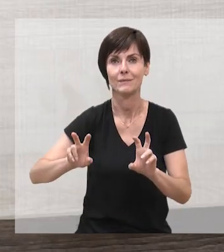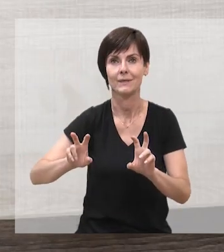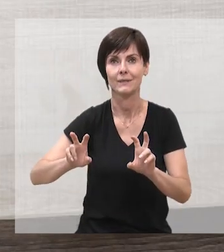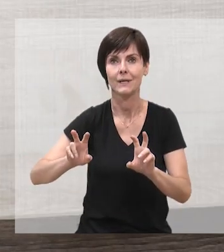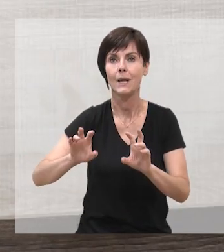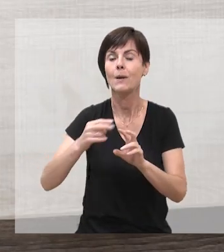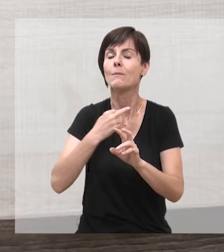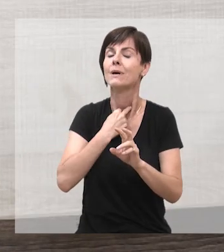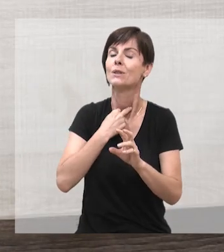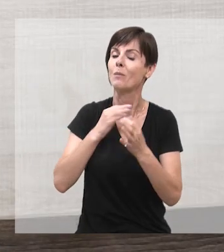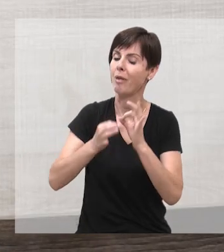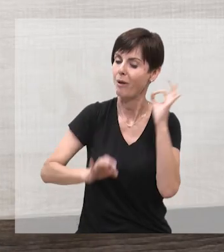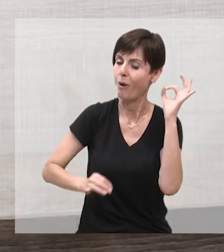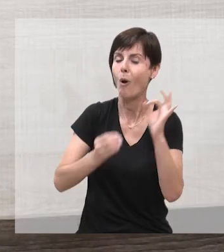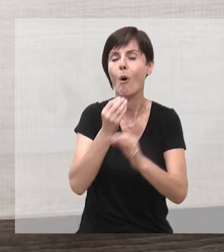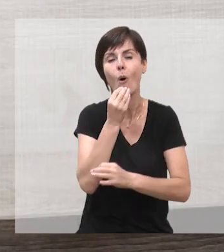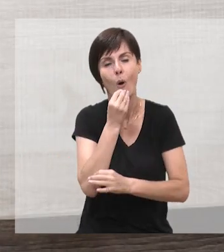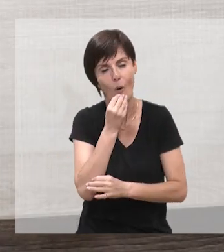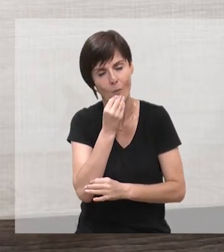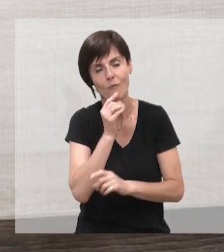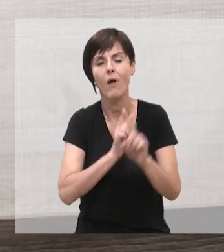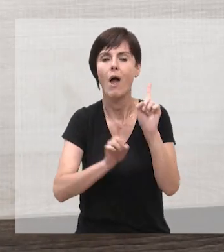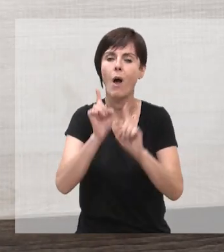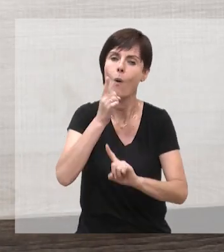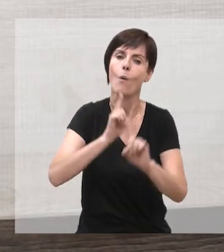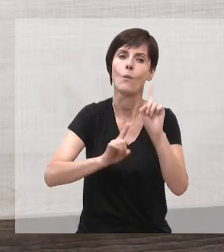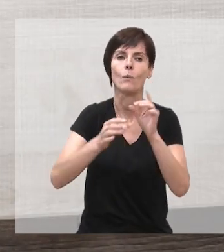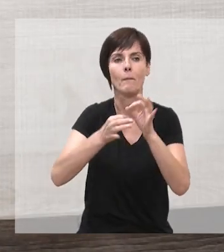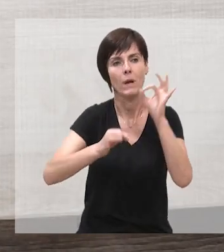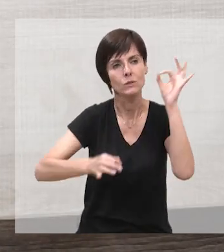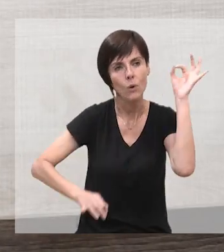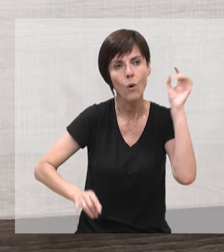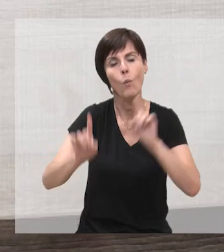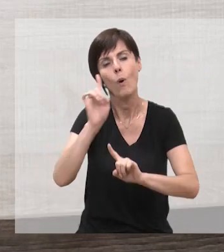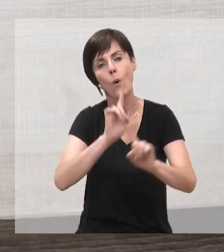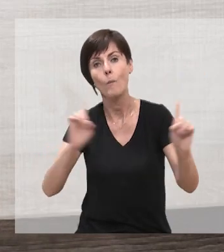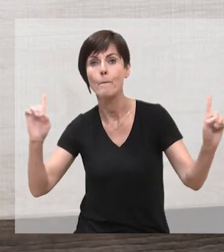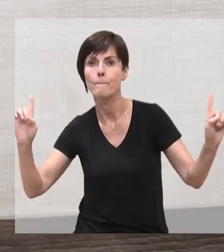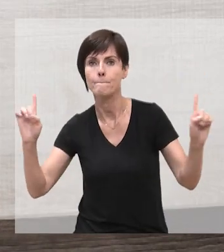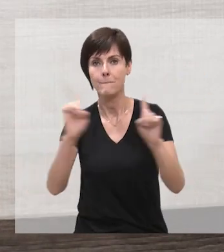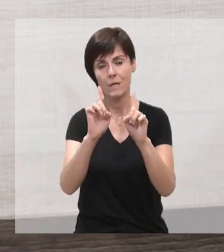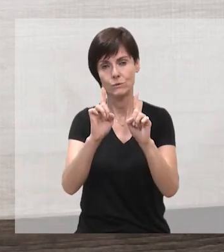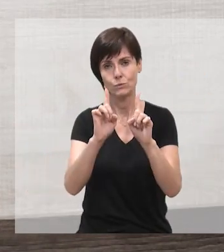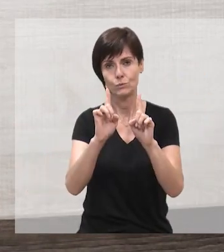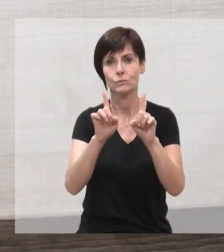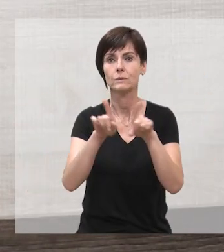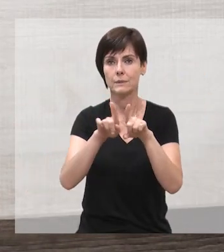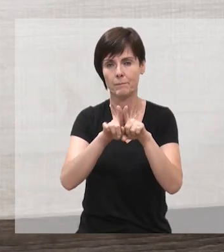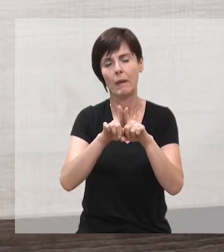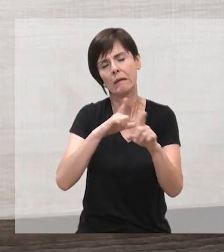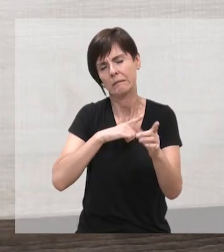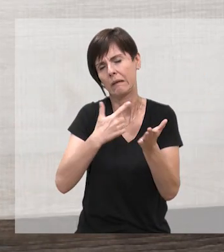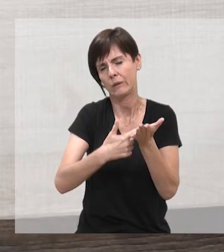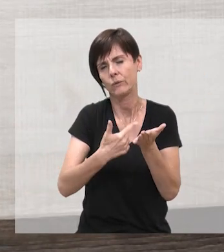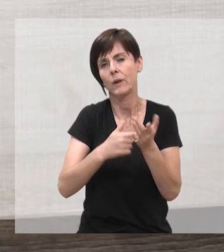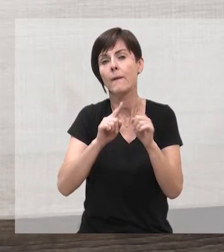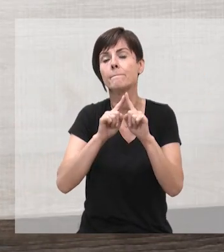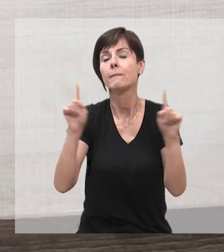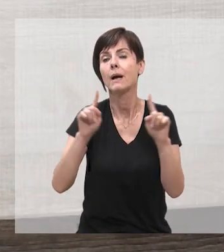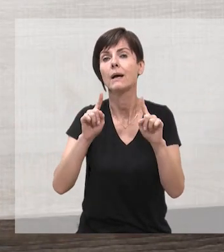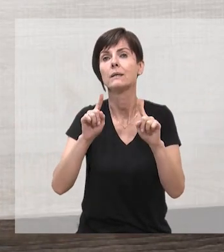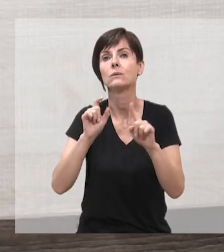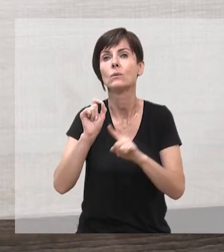mas sem se alongar demais. Claro, a gente vai encontrar contos com uma extensão bem maior do que esses que constam aqui no livro,